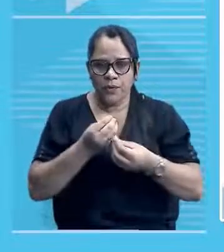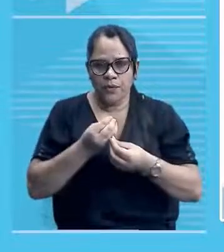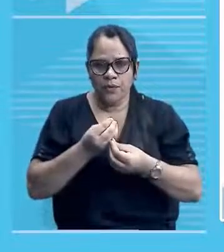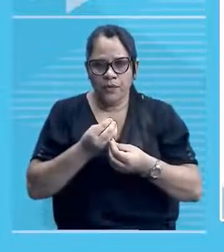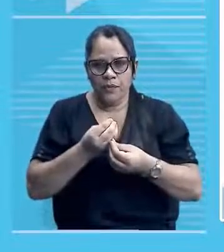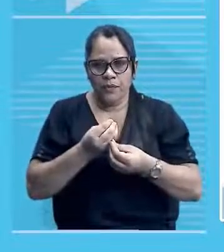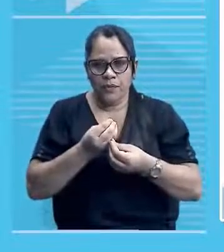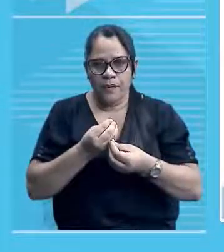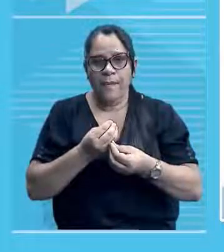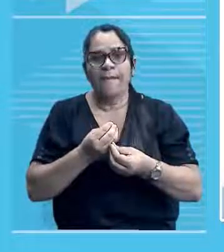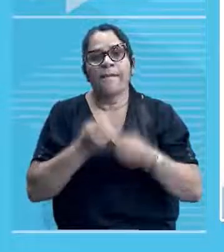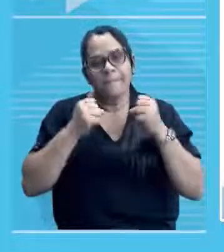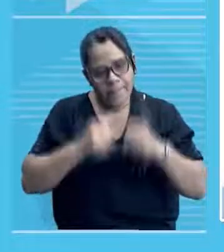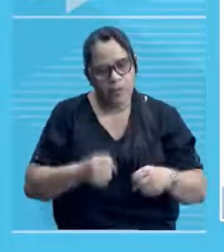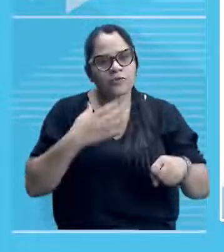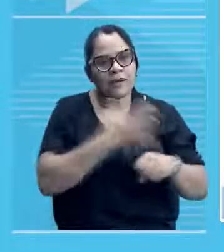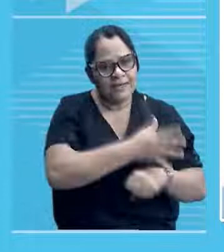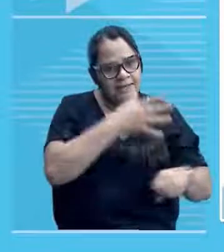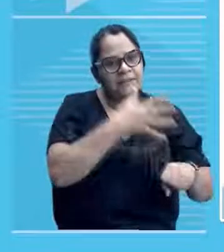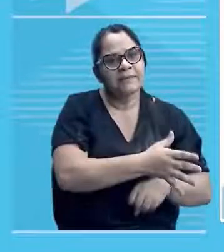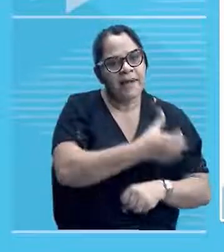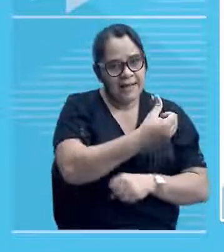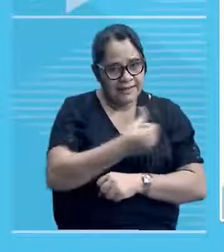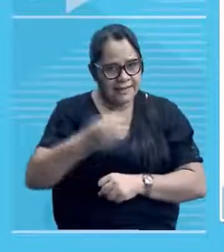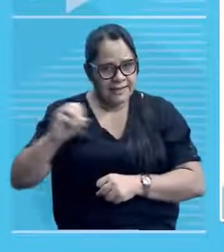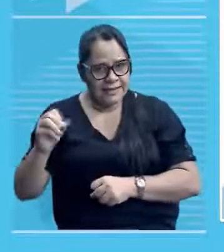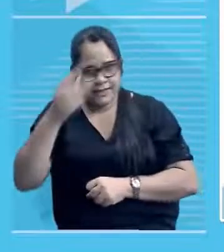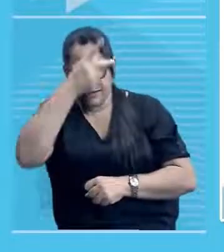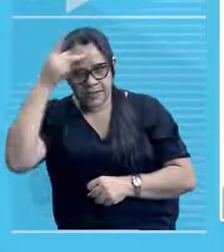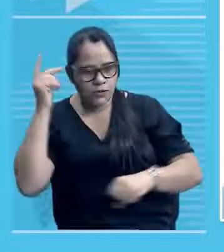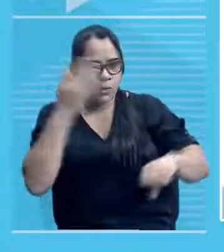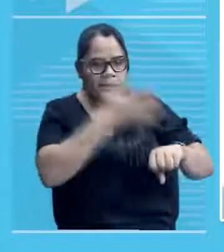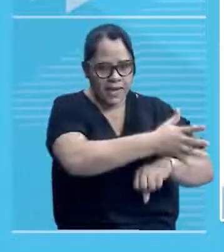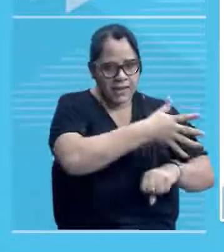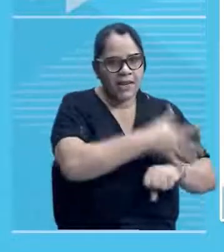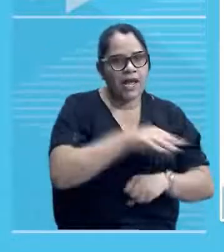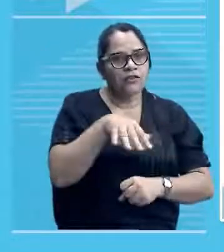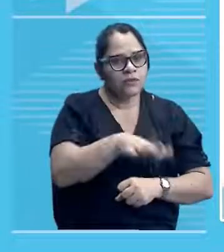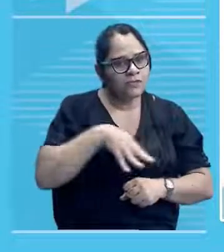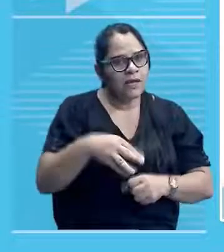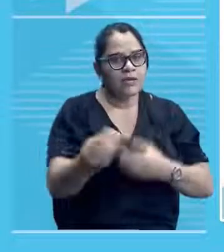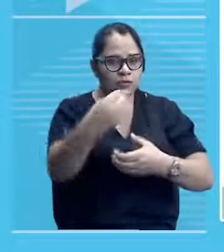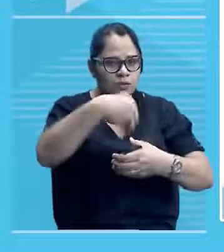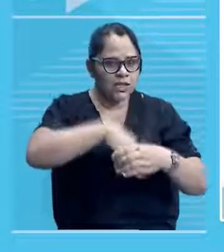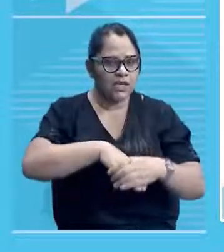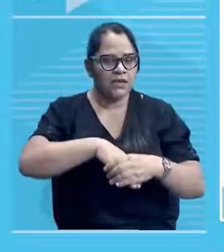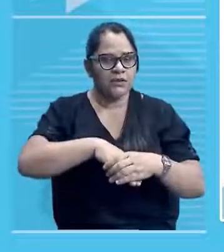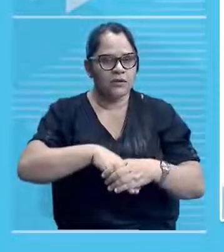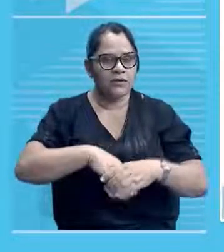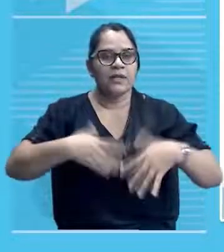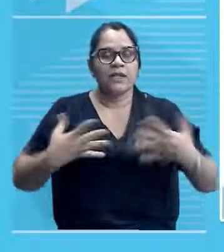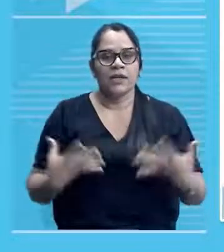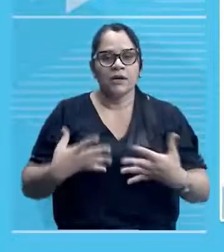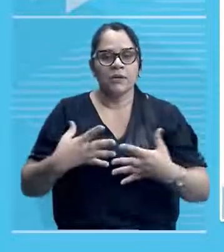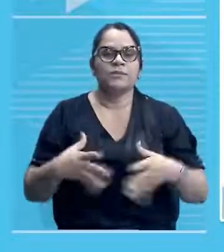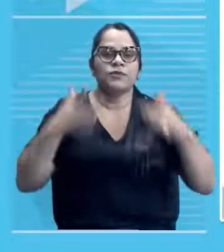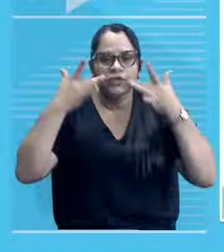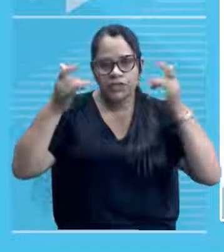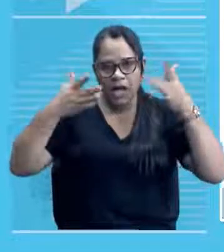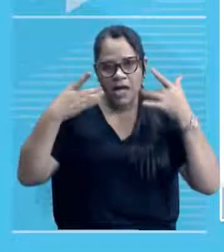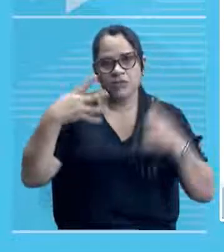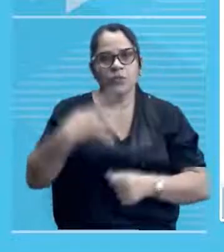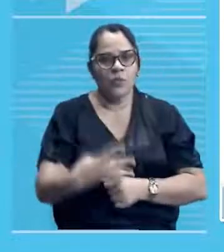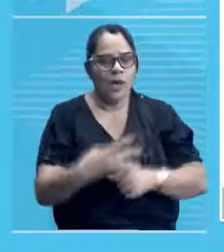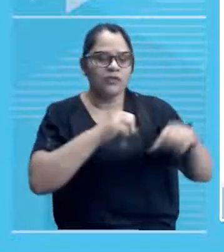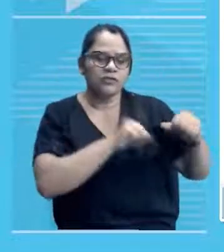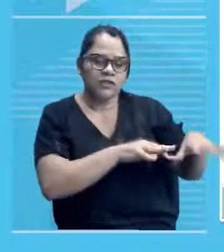600 pessoas, né? E aí, nesse espaço, nessa área do nosso Teatro 4 de Setembro, né? Já houve